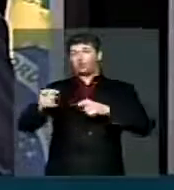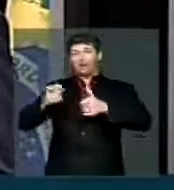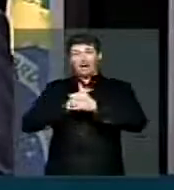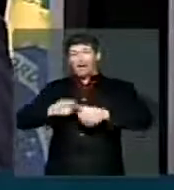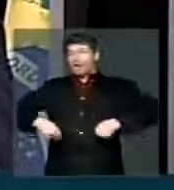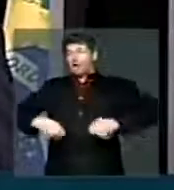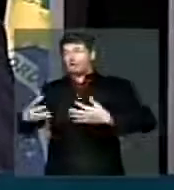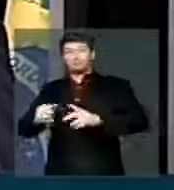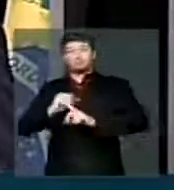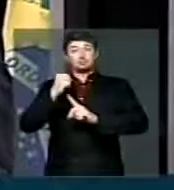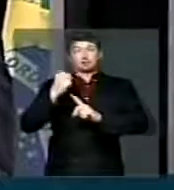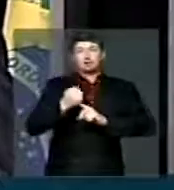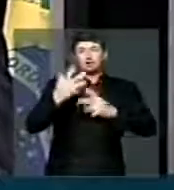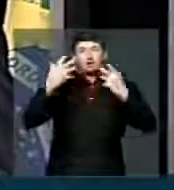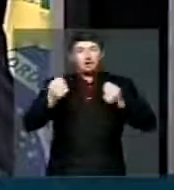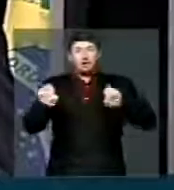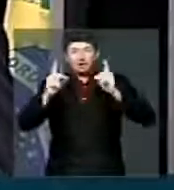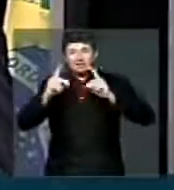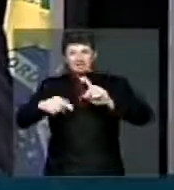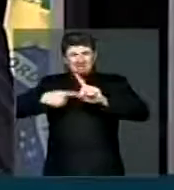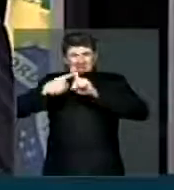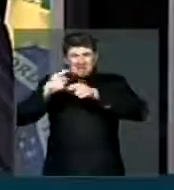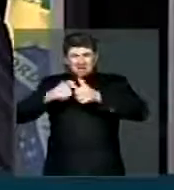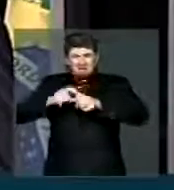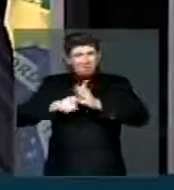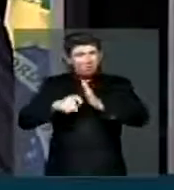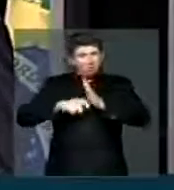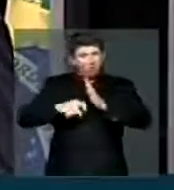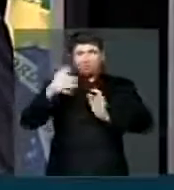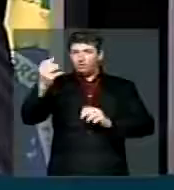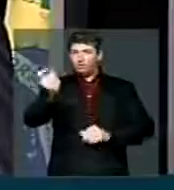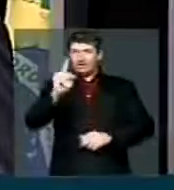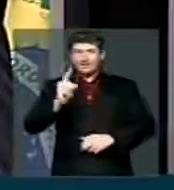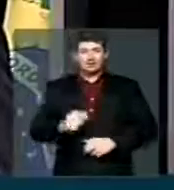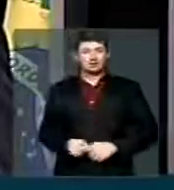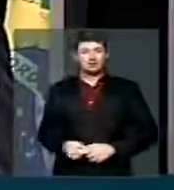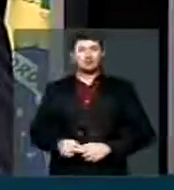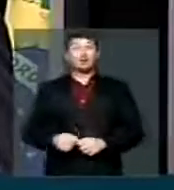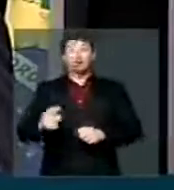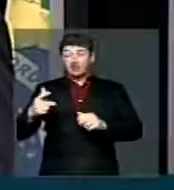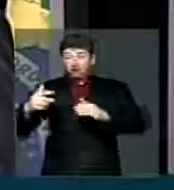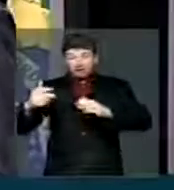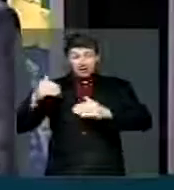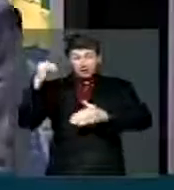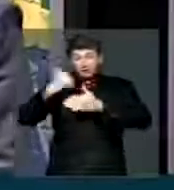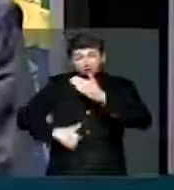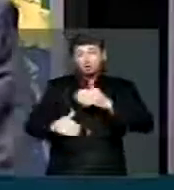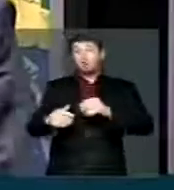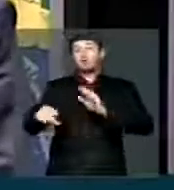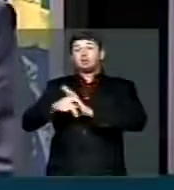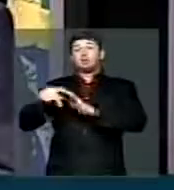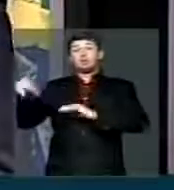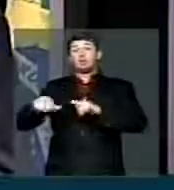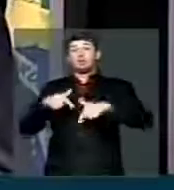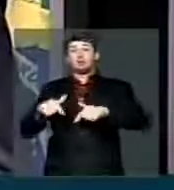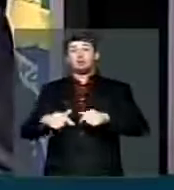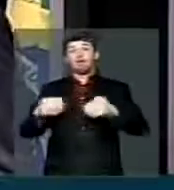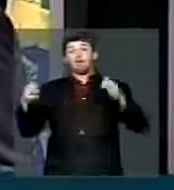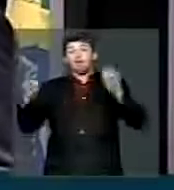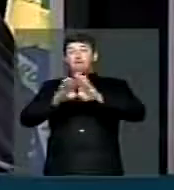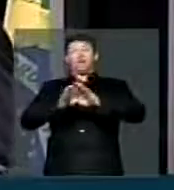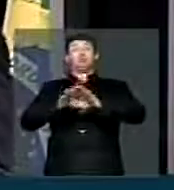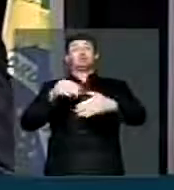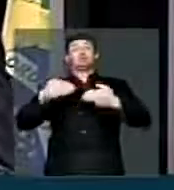a sociedade não vai aceitar aumento de impostos, vai ter que cortar na carne, vai ter que fechar ministérios,